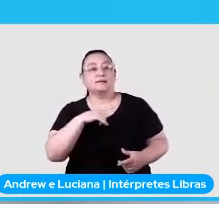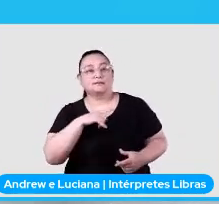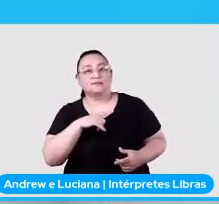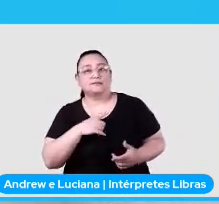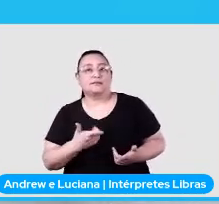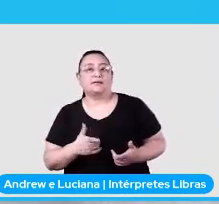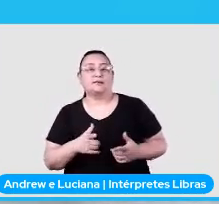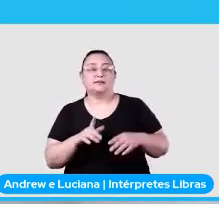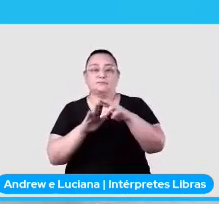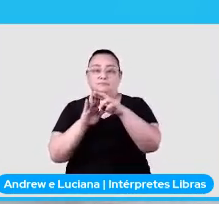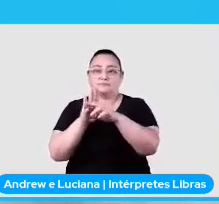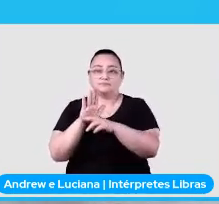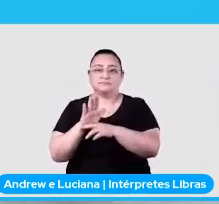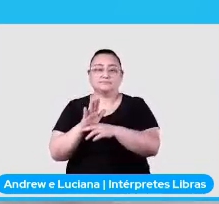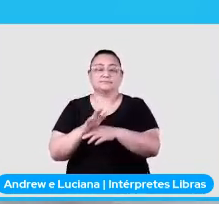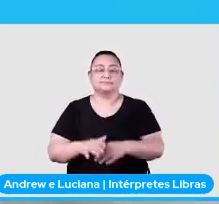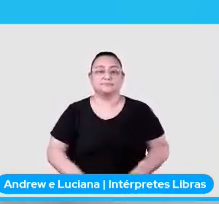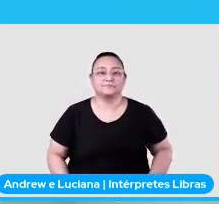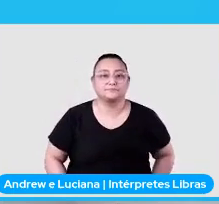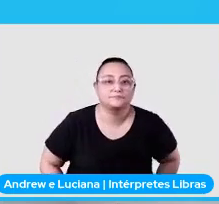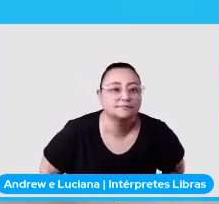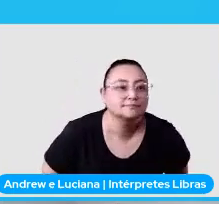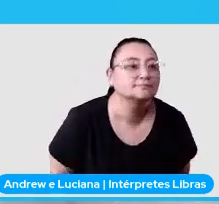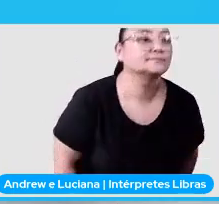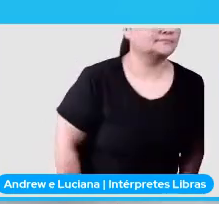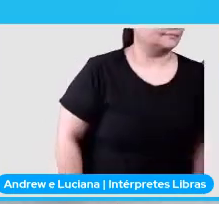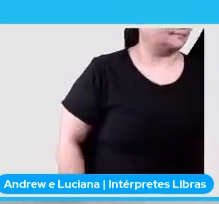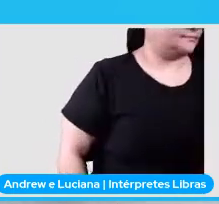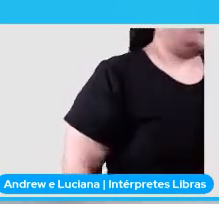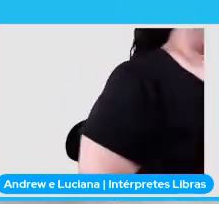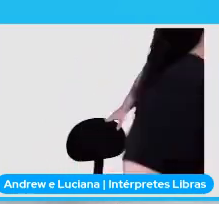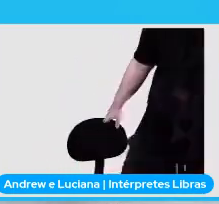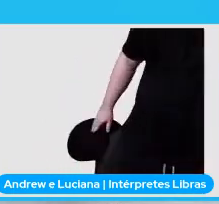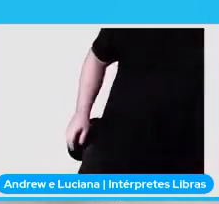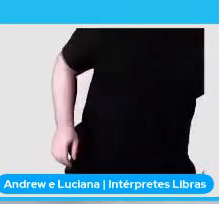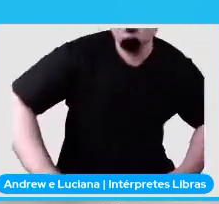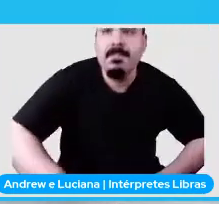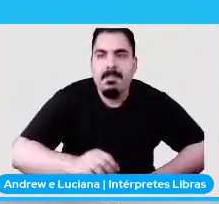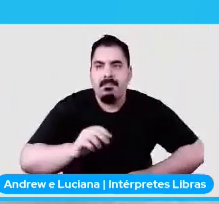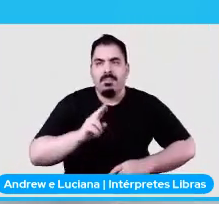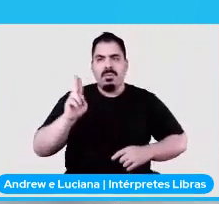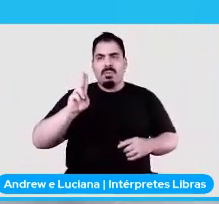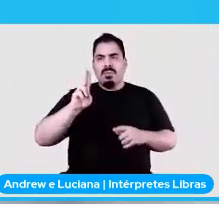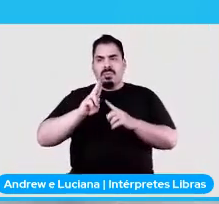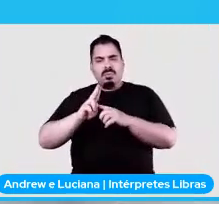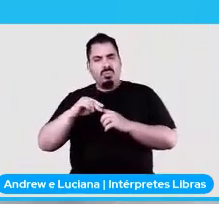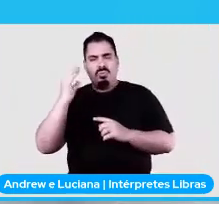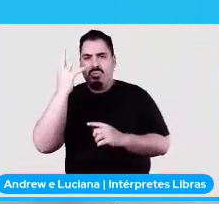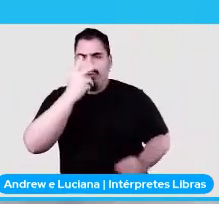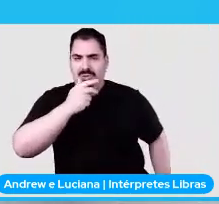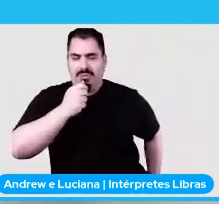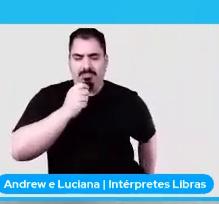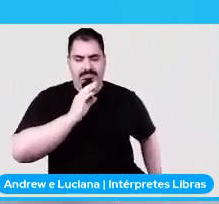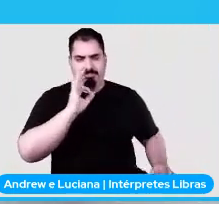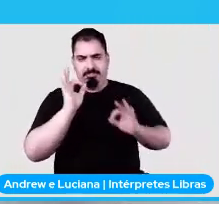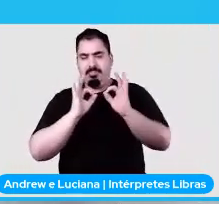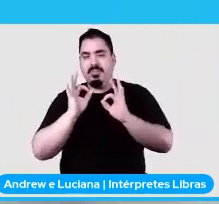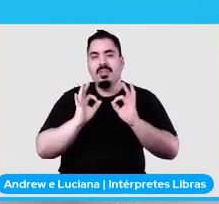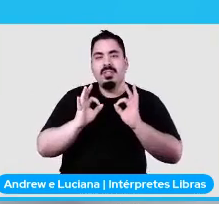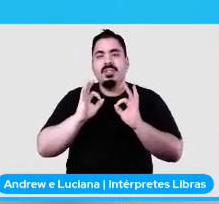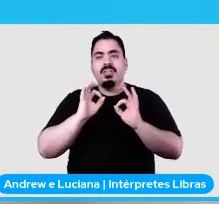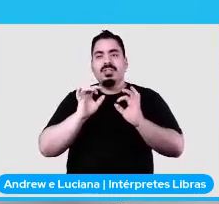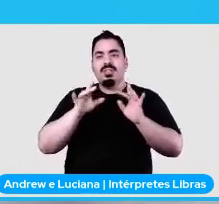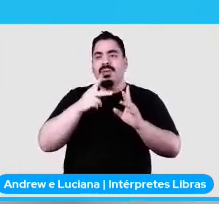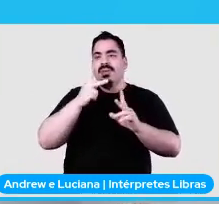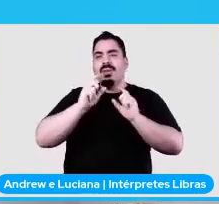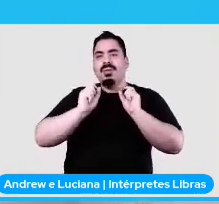extrativa. É um nome muito bonito e rebuscado para dizer que nada mais é do que... Sabe quando a